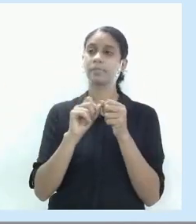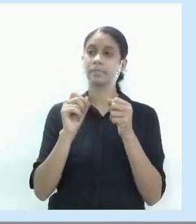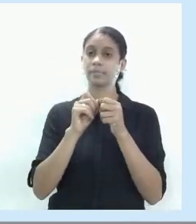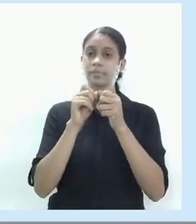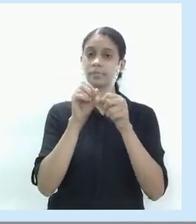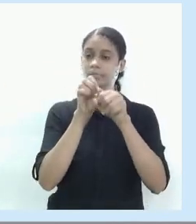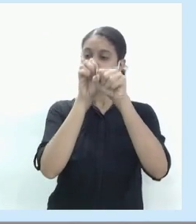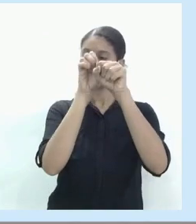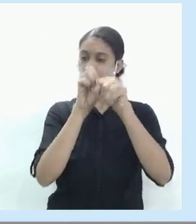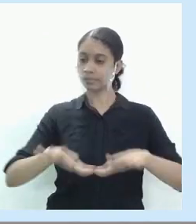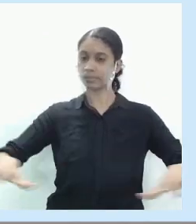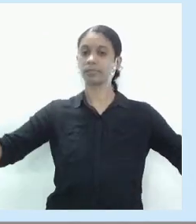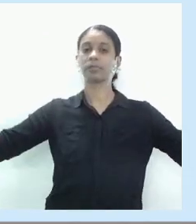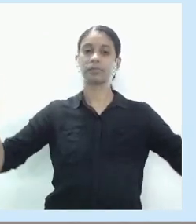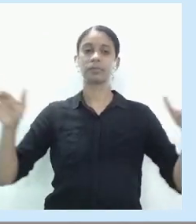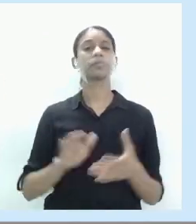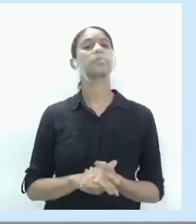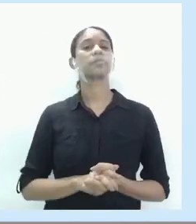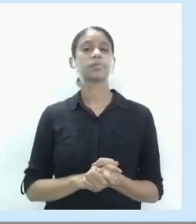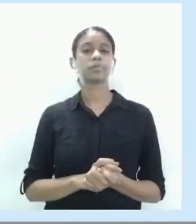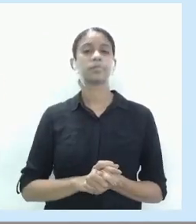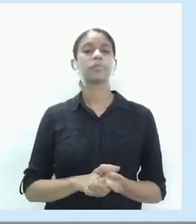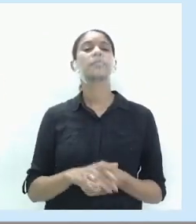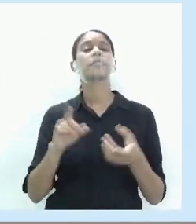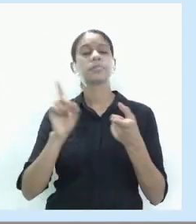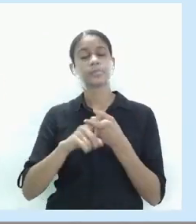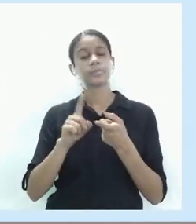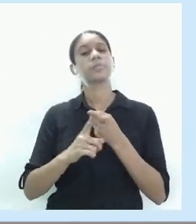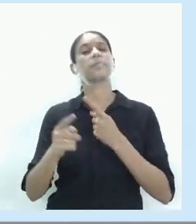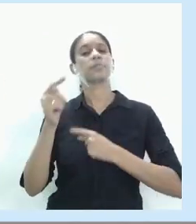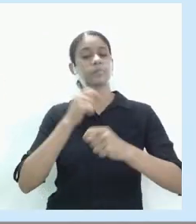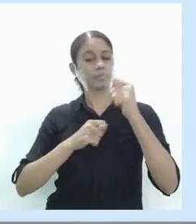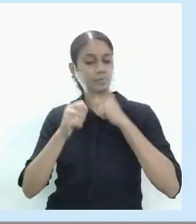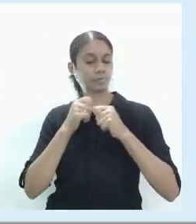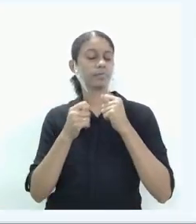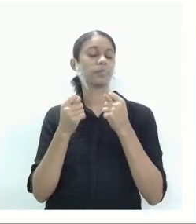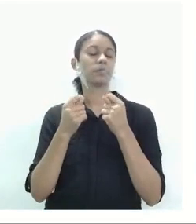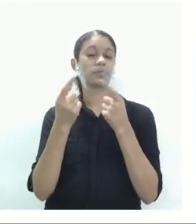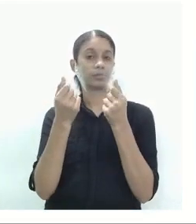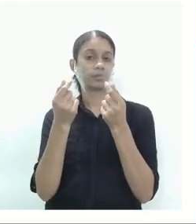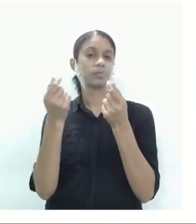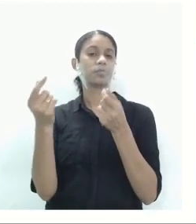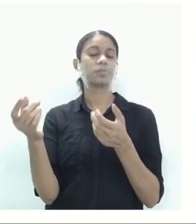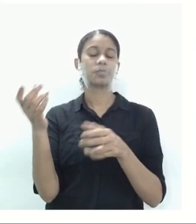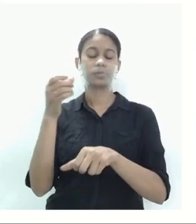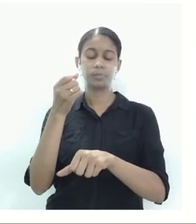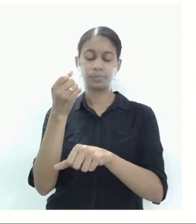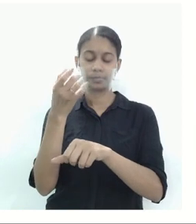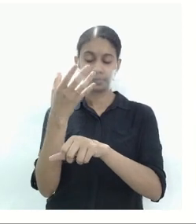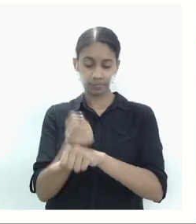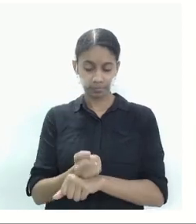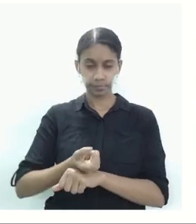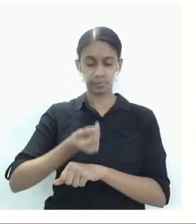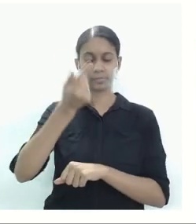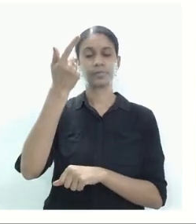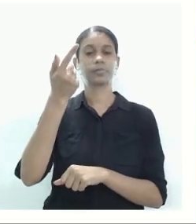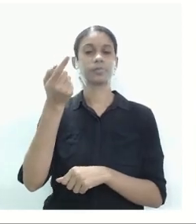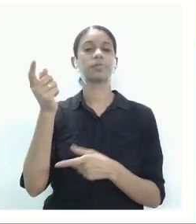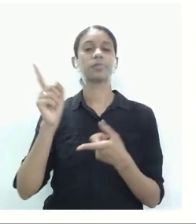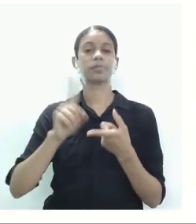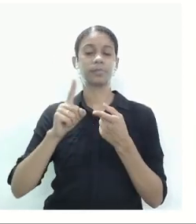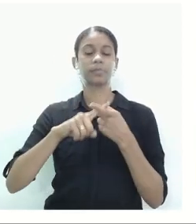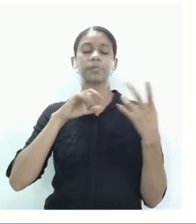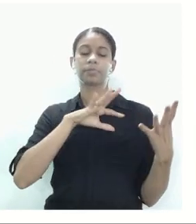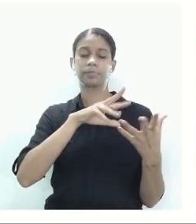mesma forma os lucros serão globalizados. Ok? Volta lá para o slide. Então, uma outra